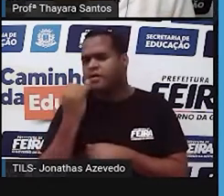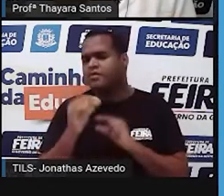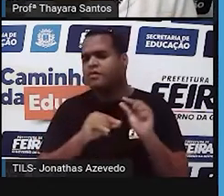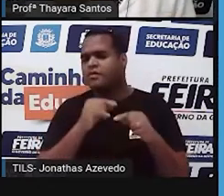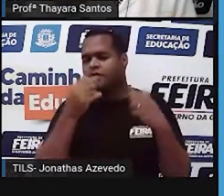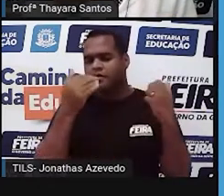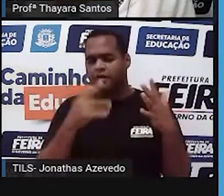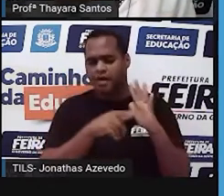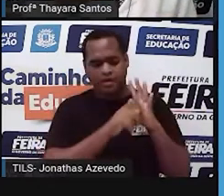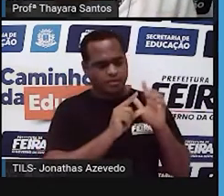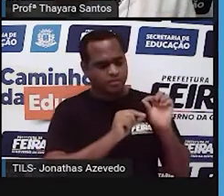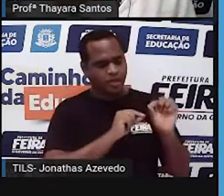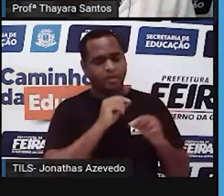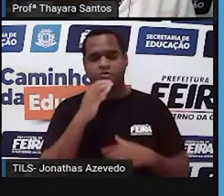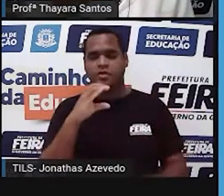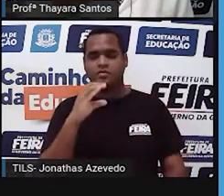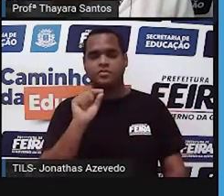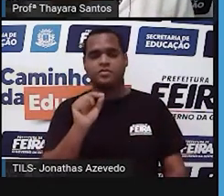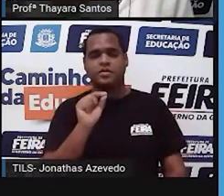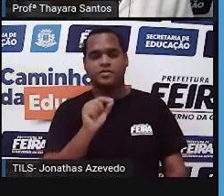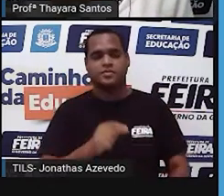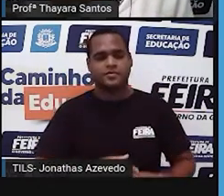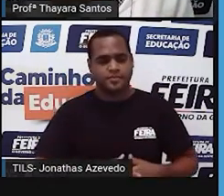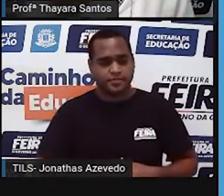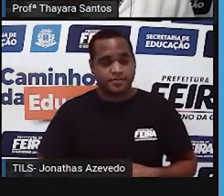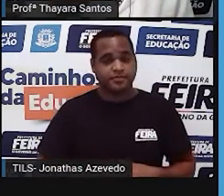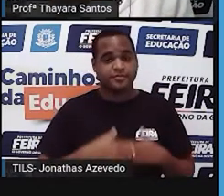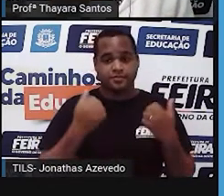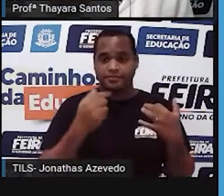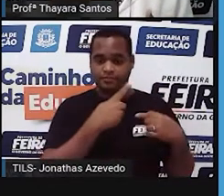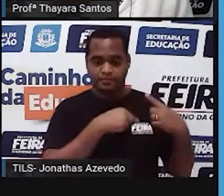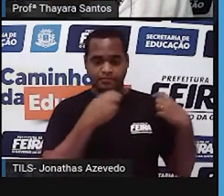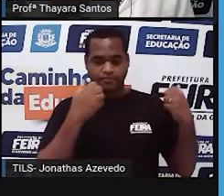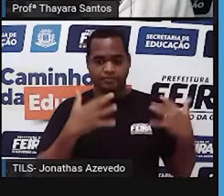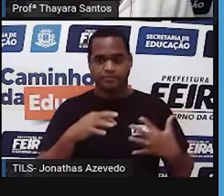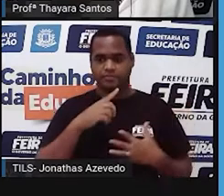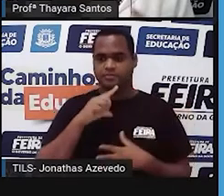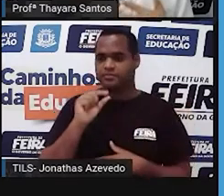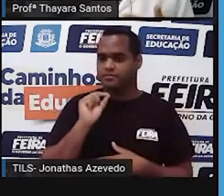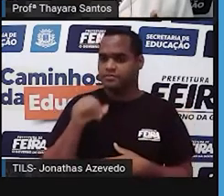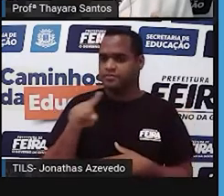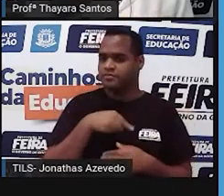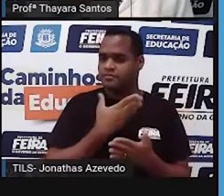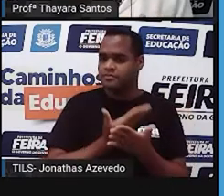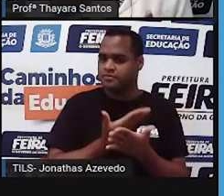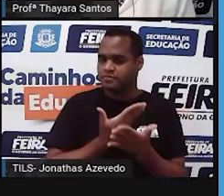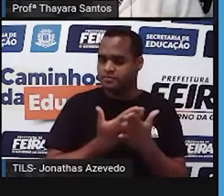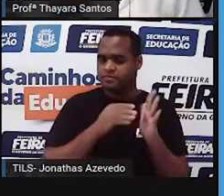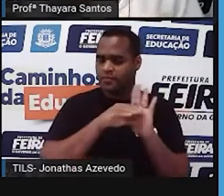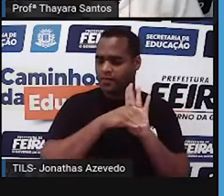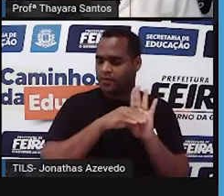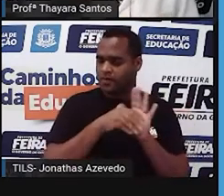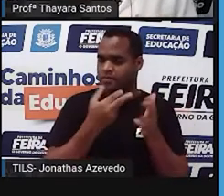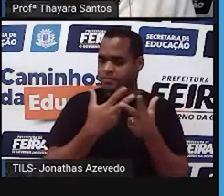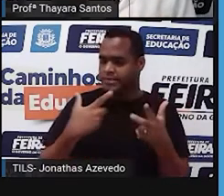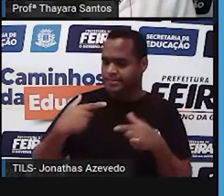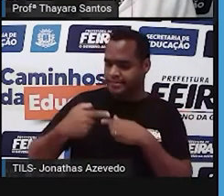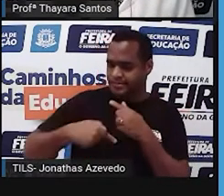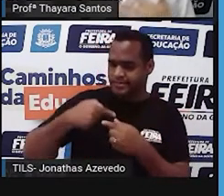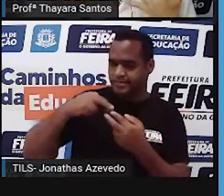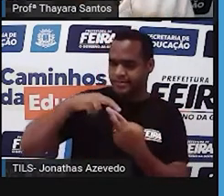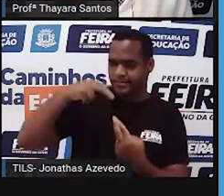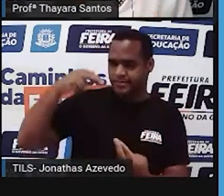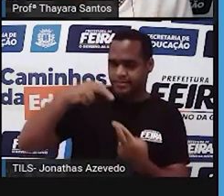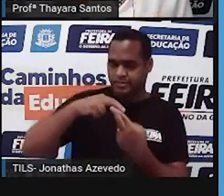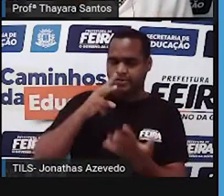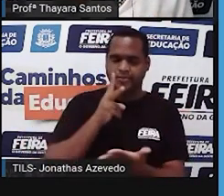anterior de Ciências? Na aula anterior a gente estudou sobre os conceitos básicos de genética e hoje a gente vai